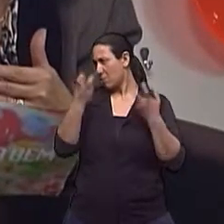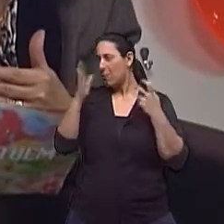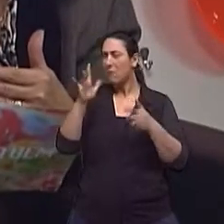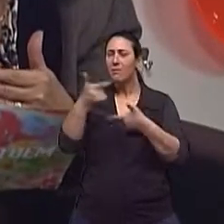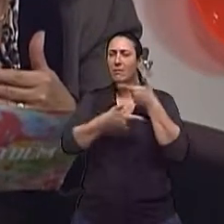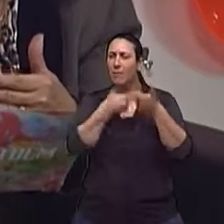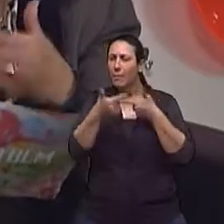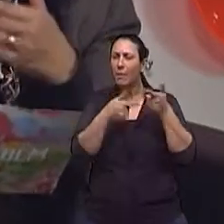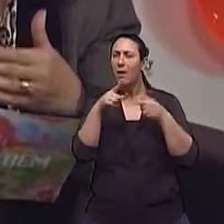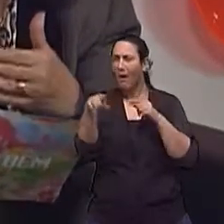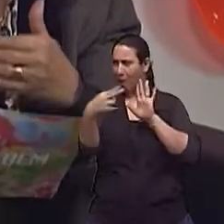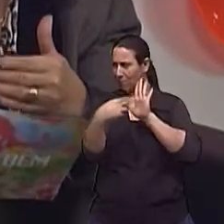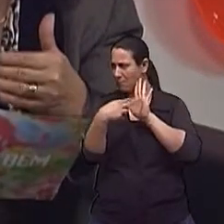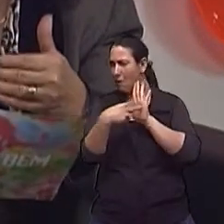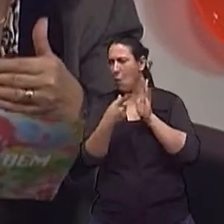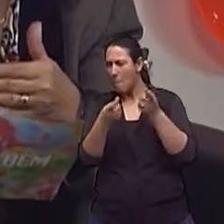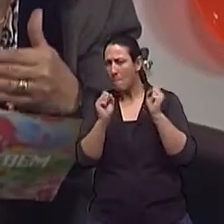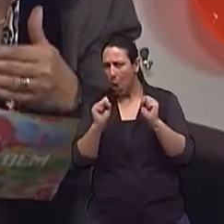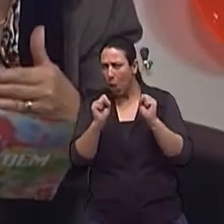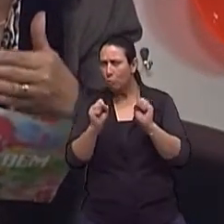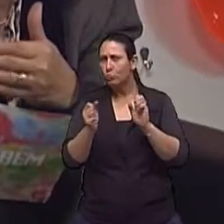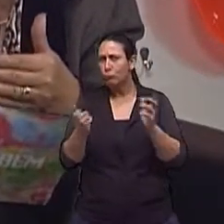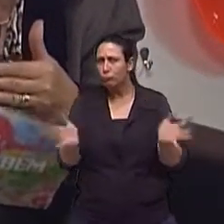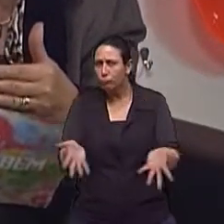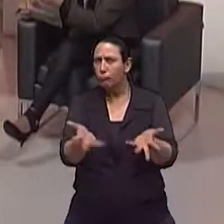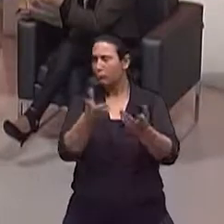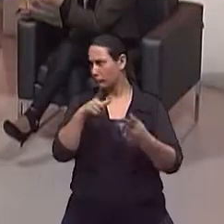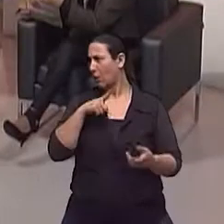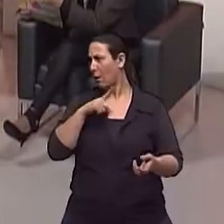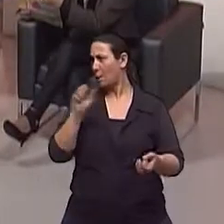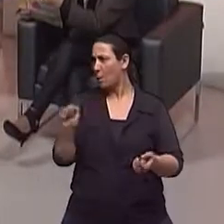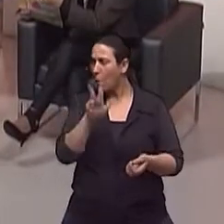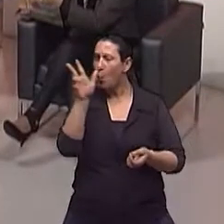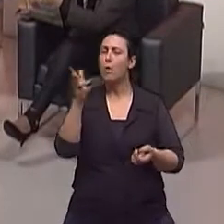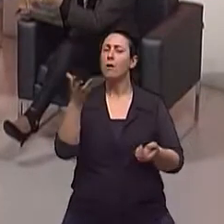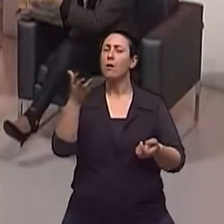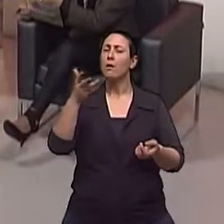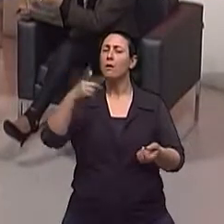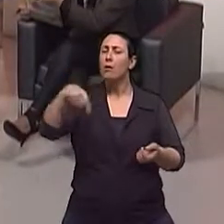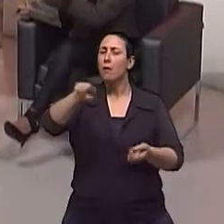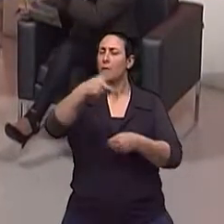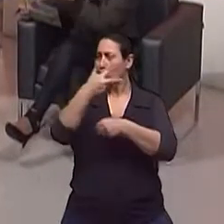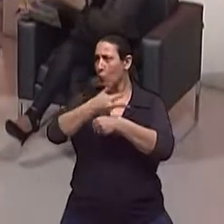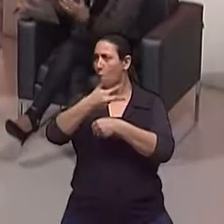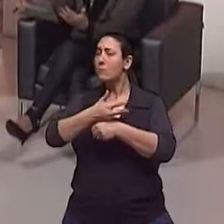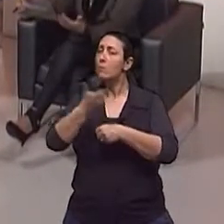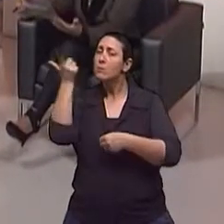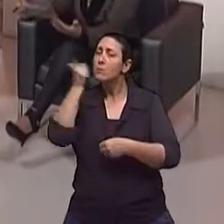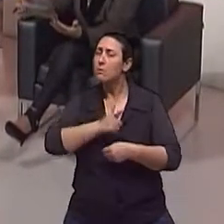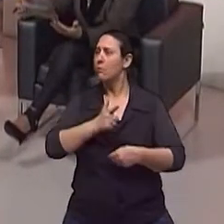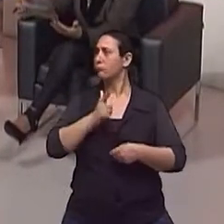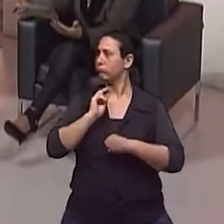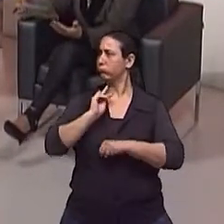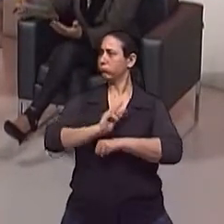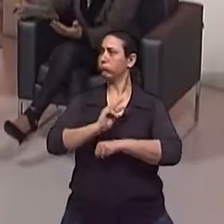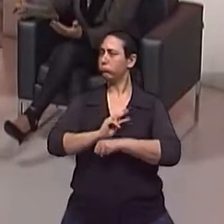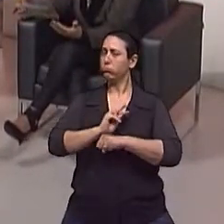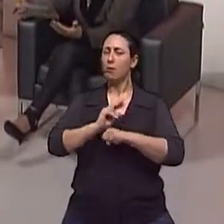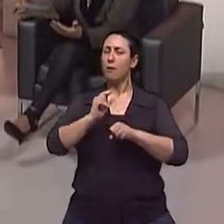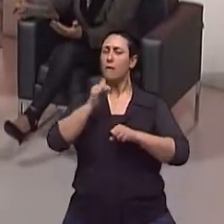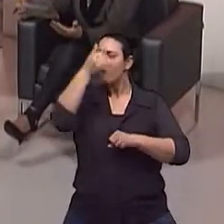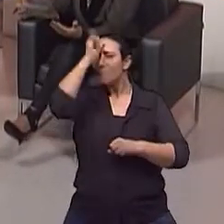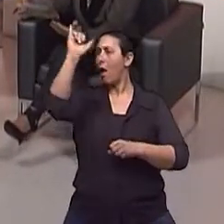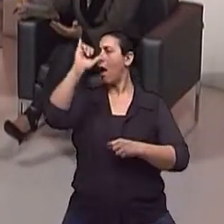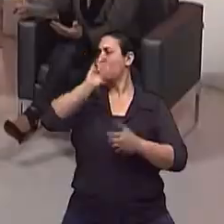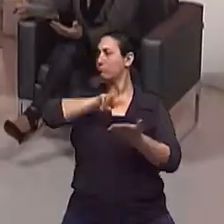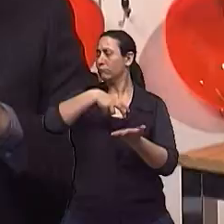atenção também agrega um valor significativo para esse idoso se prevenir das quedas. Sem dúvida.